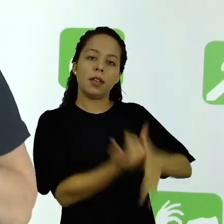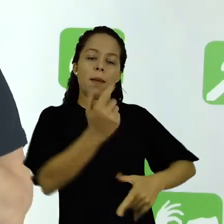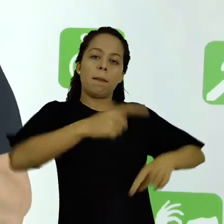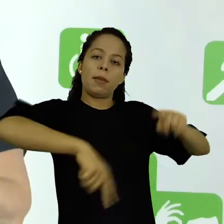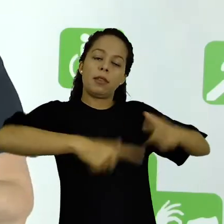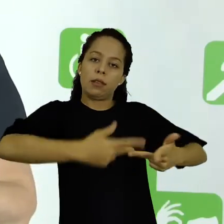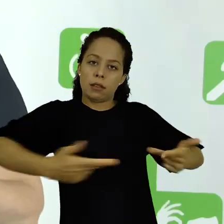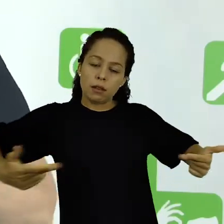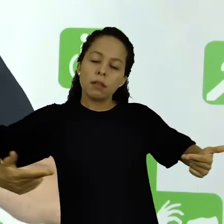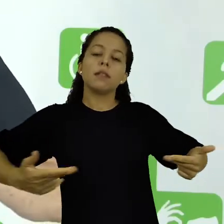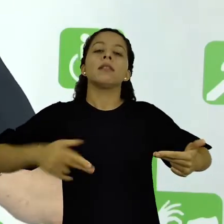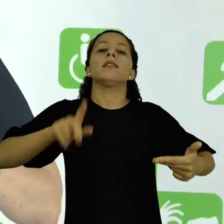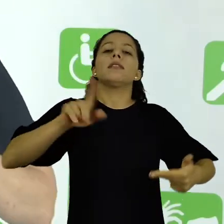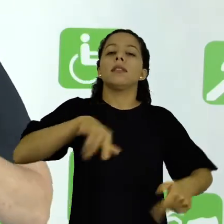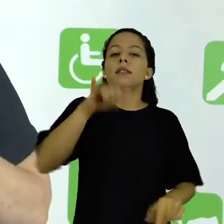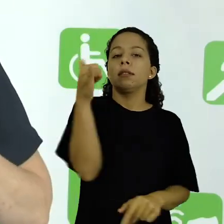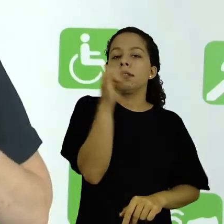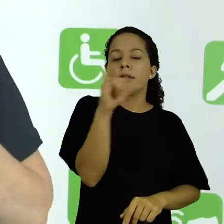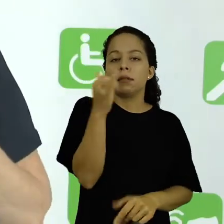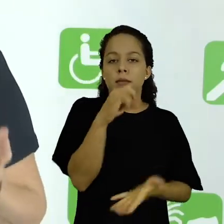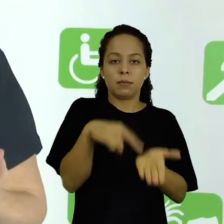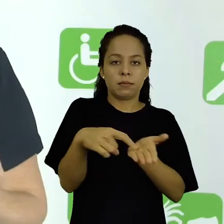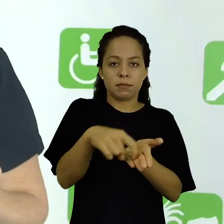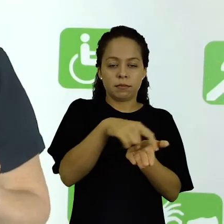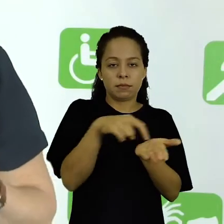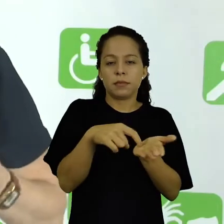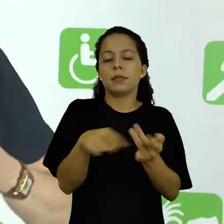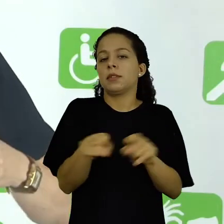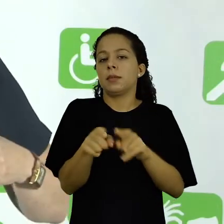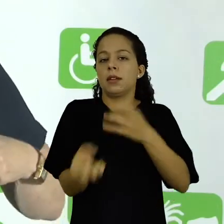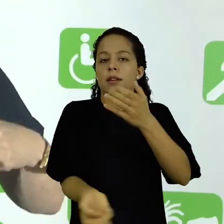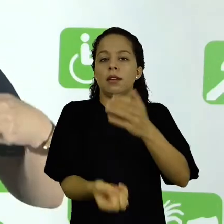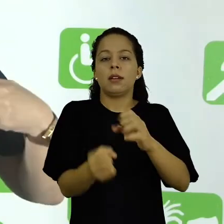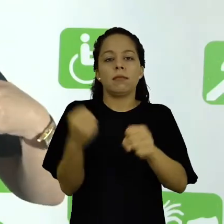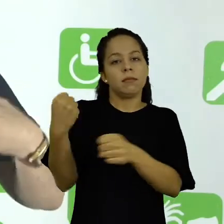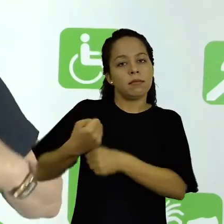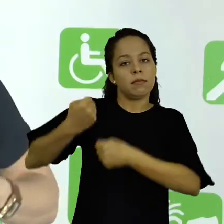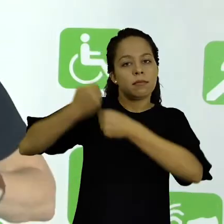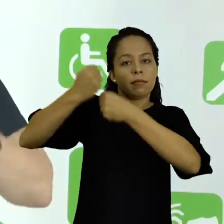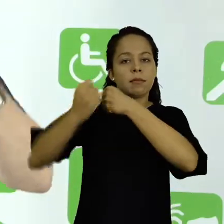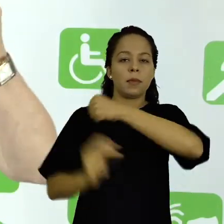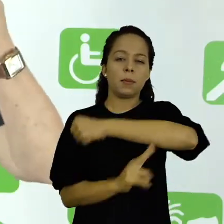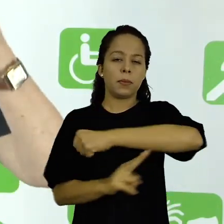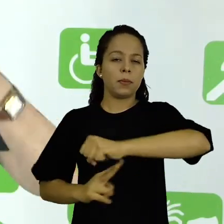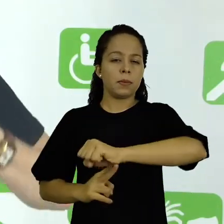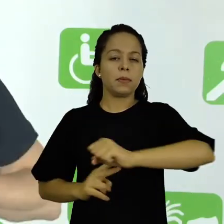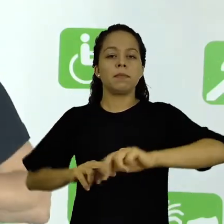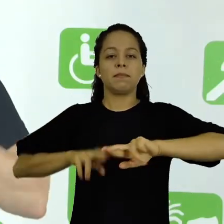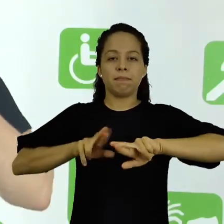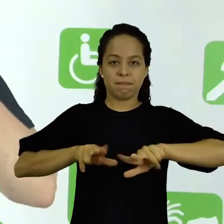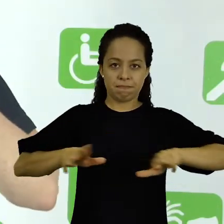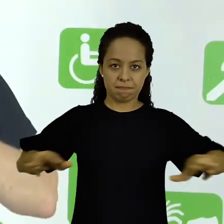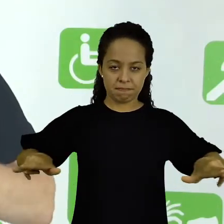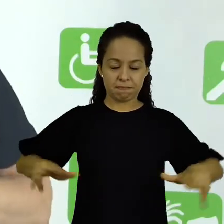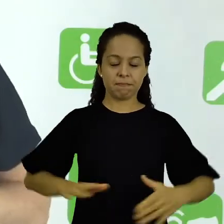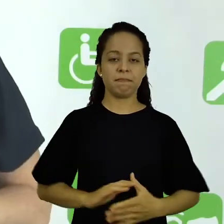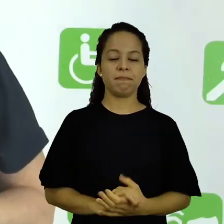desenvolvimento de aparelhos de produtos eletroeletrônicos, construção de pontes e etc.